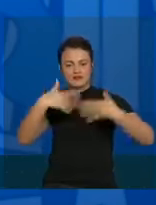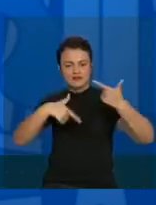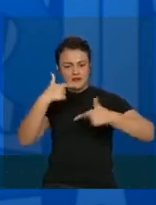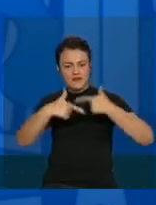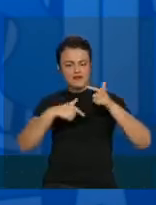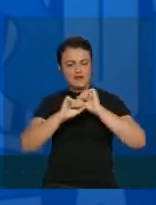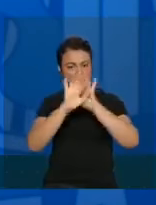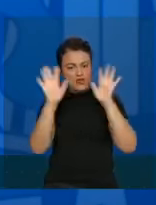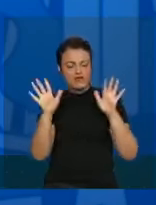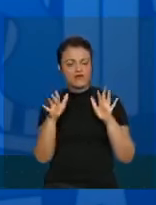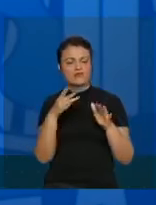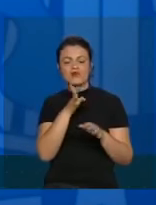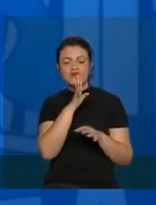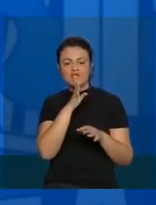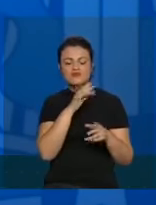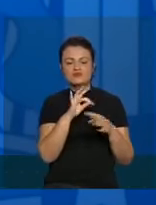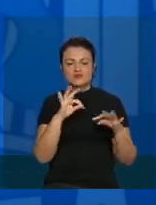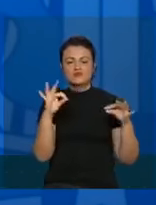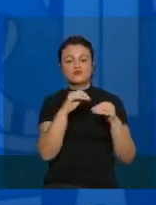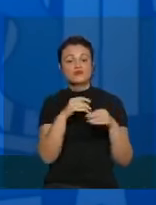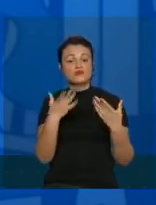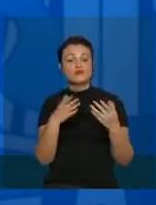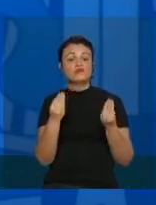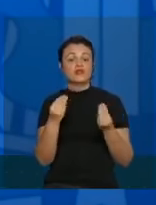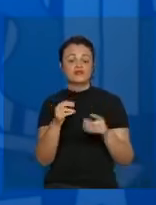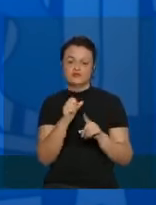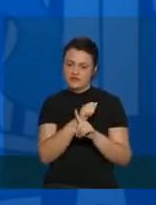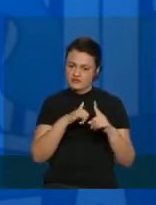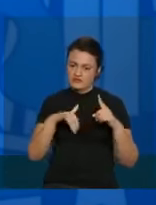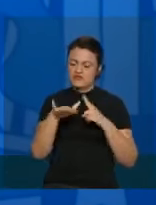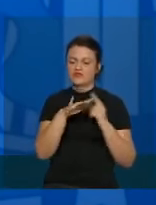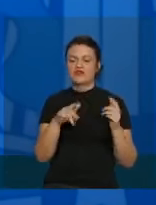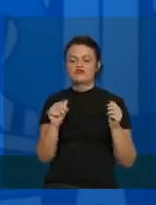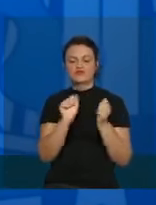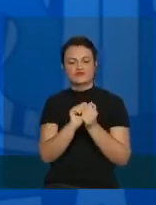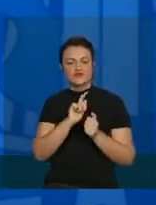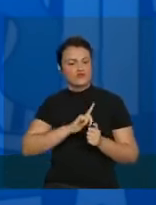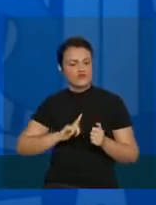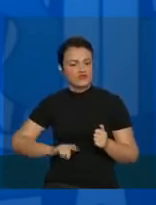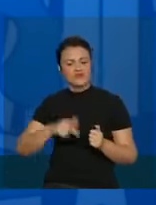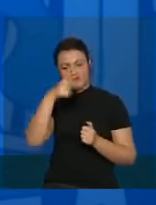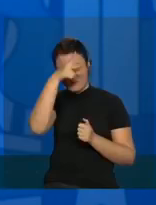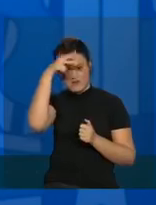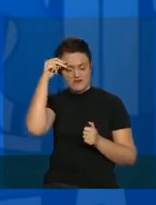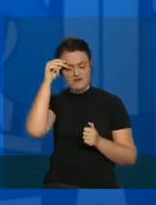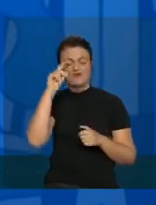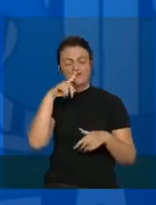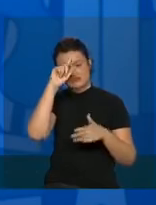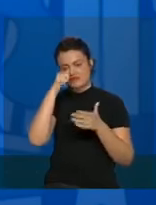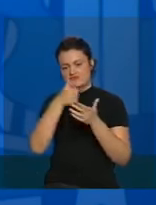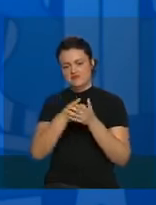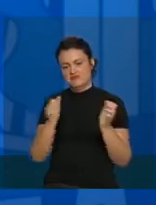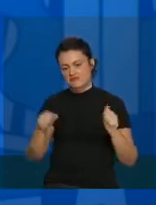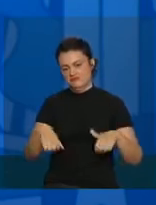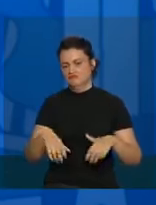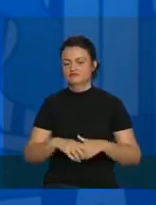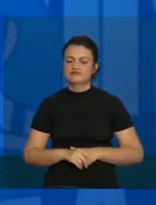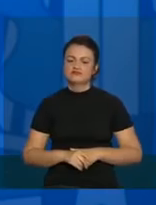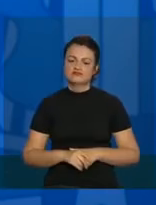dos casos, para que a sociedade possa, junto com seus governadores e seus prefeitos, tomar as suas melhores decisões.